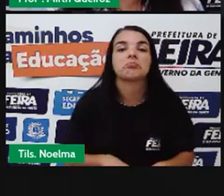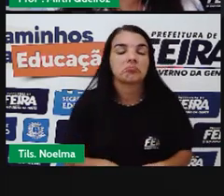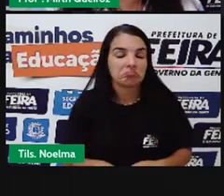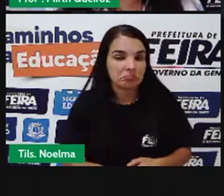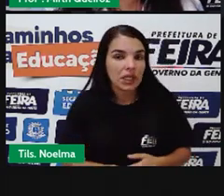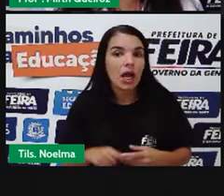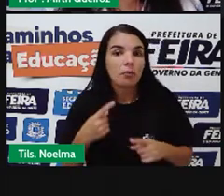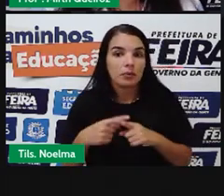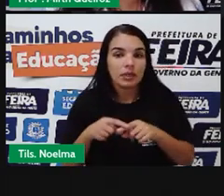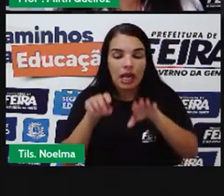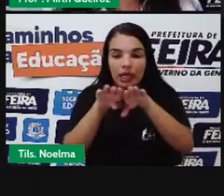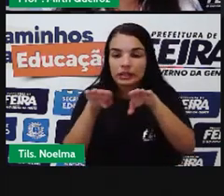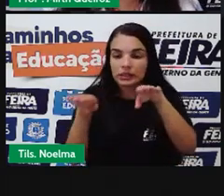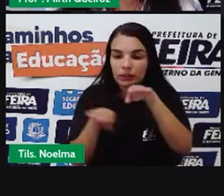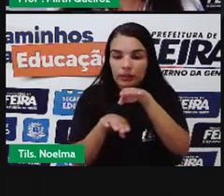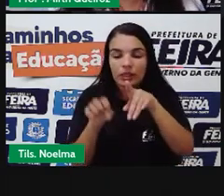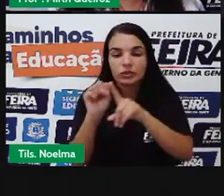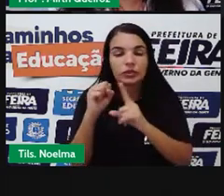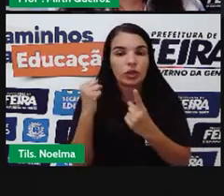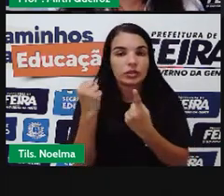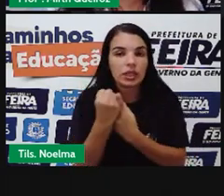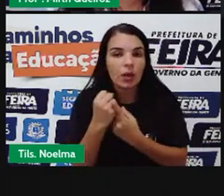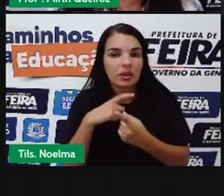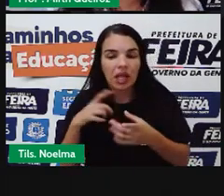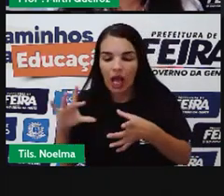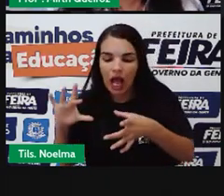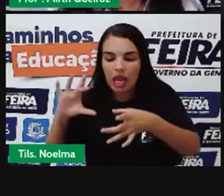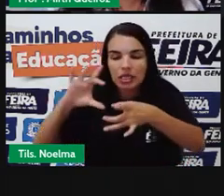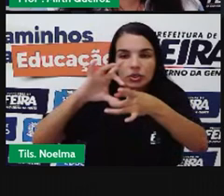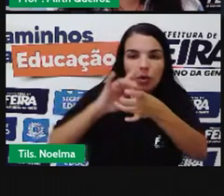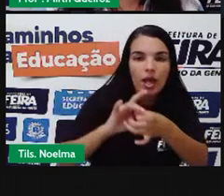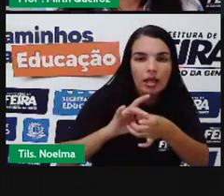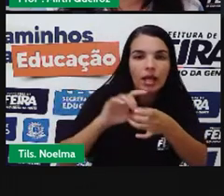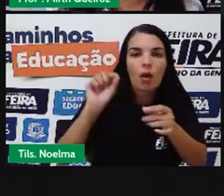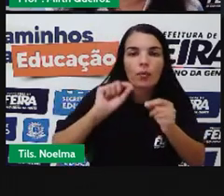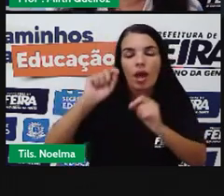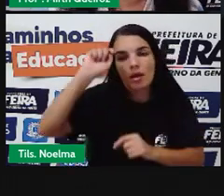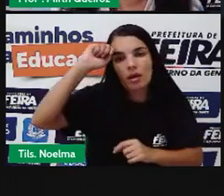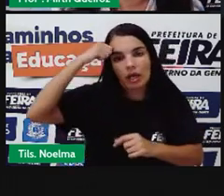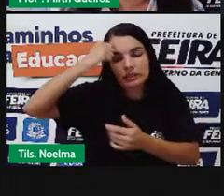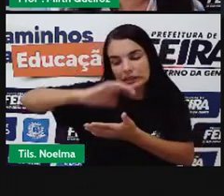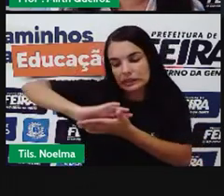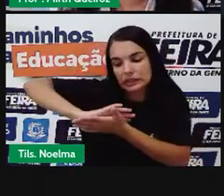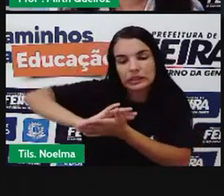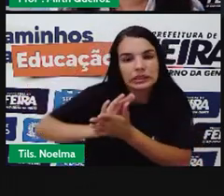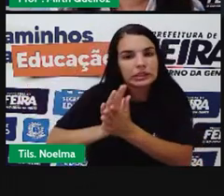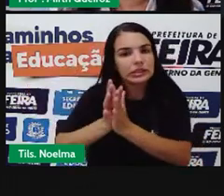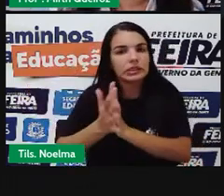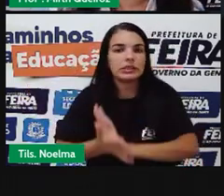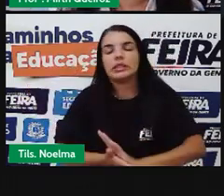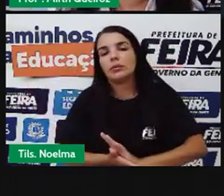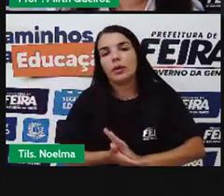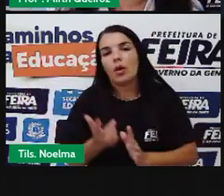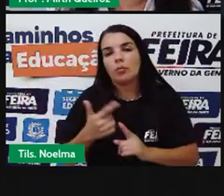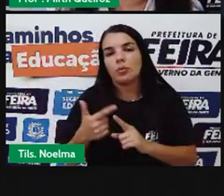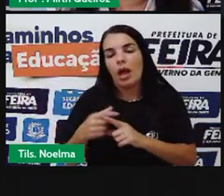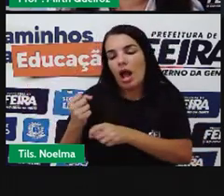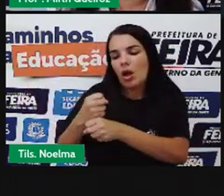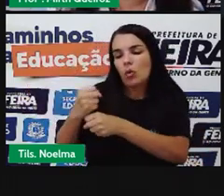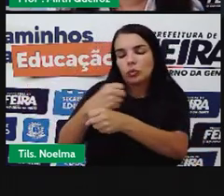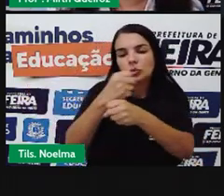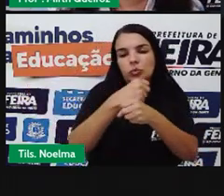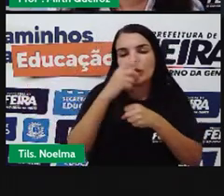Da desigualdade Que está relacionada Ao racismo Foi construído O racismo Que é algo Que é construído